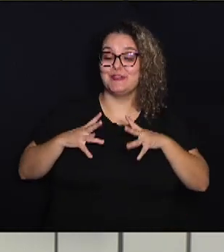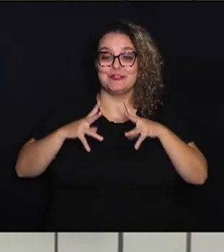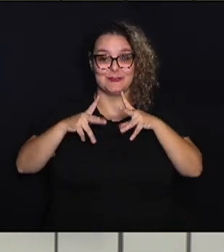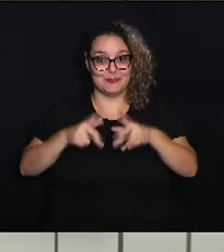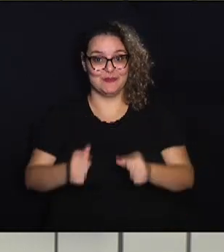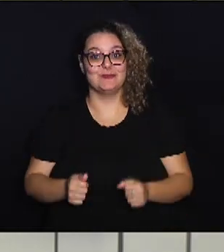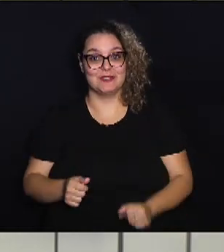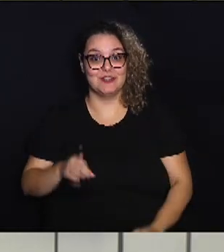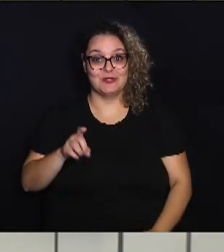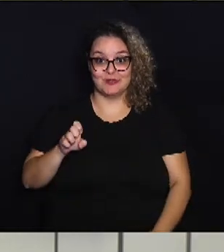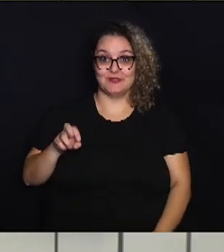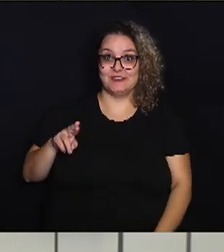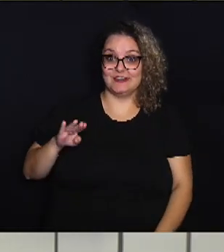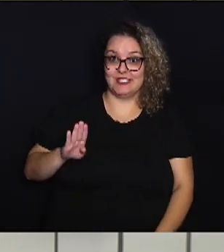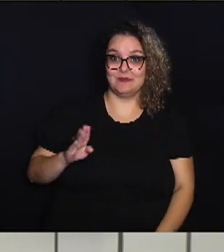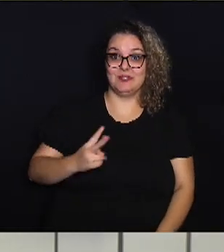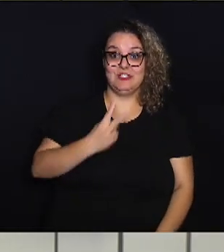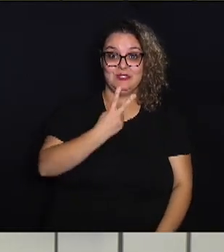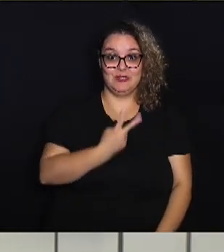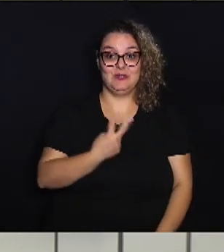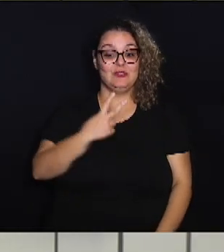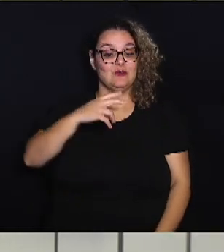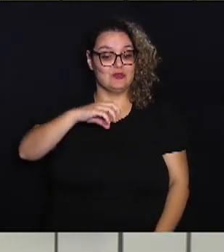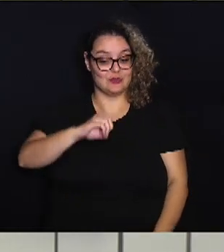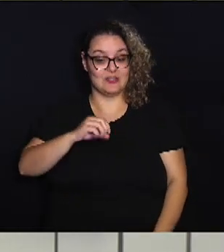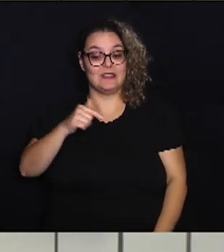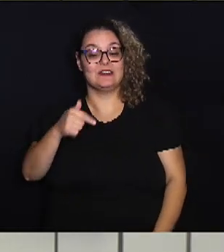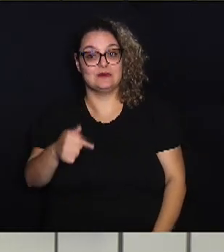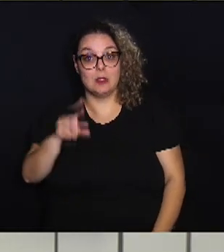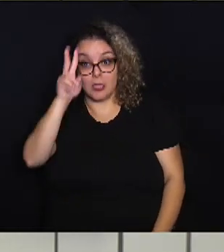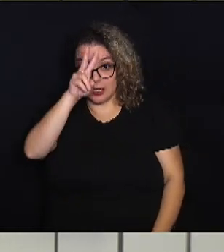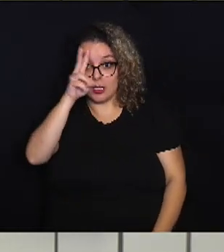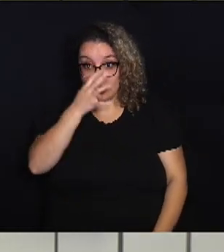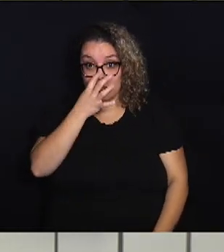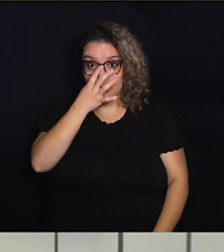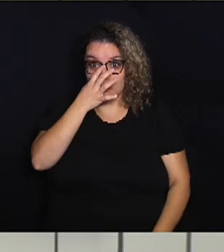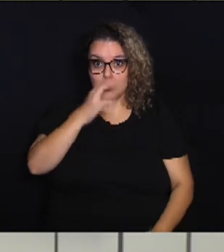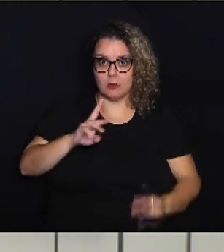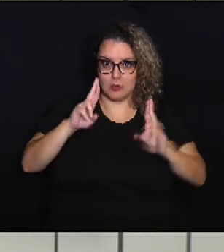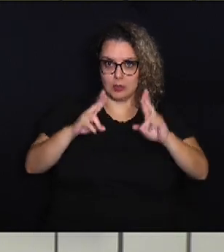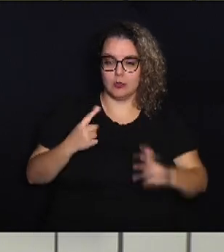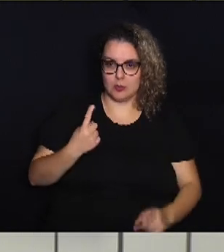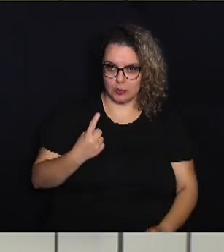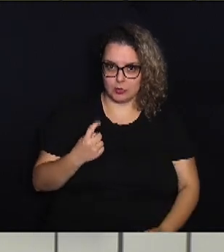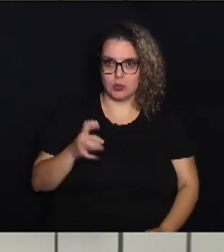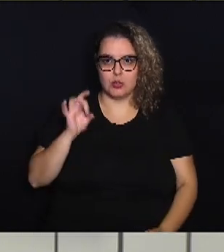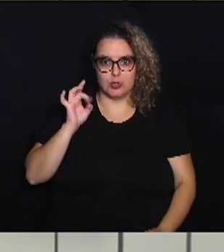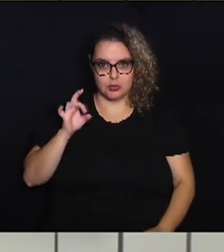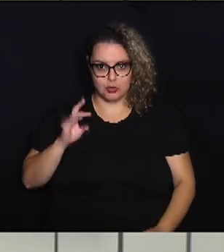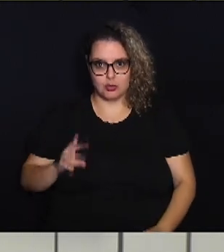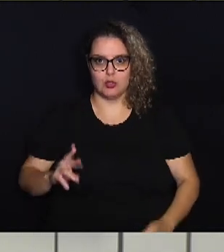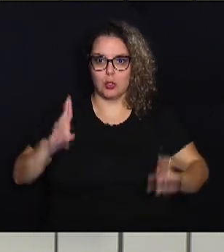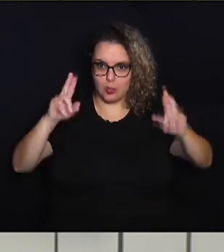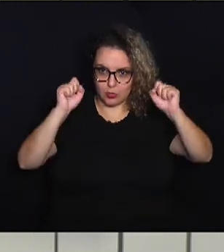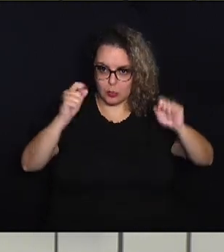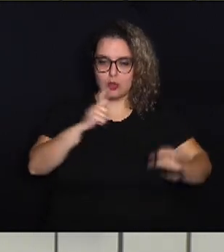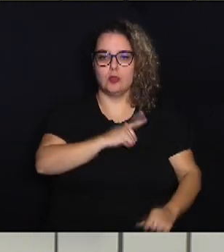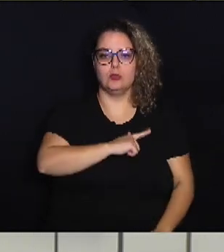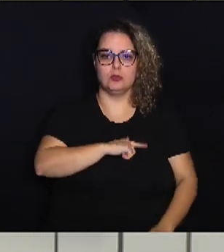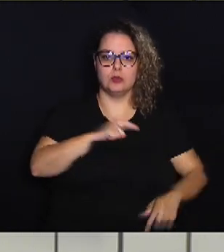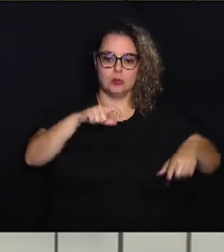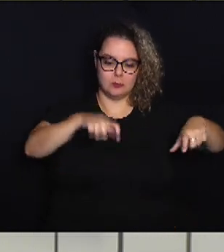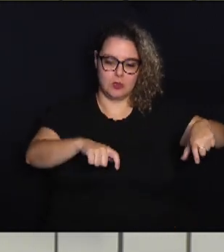sobre o derby de número 207. Lembrando com torcida única, apenas torcedores do Guarani no